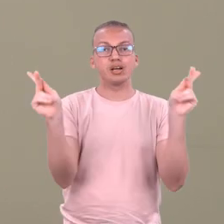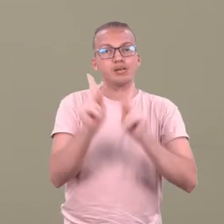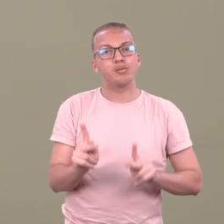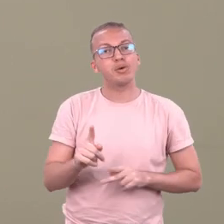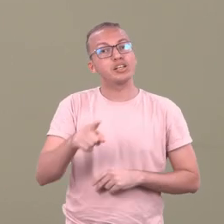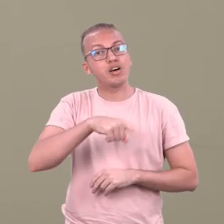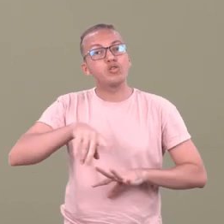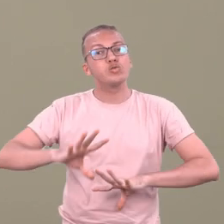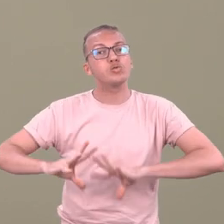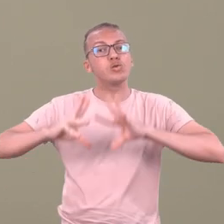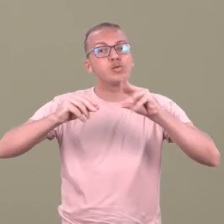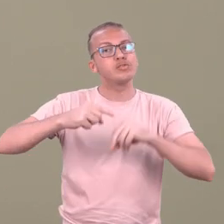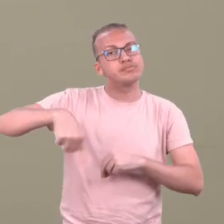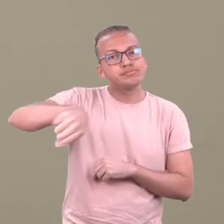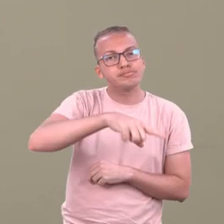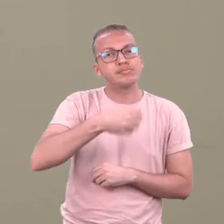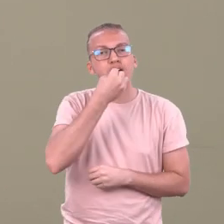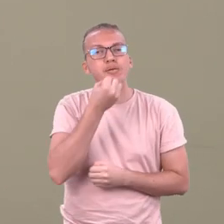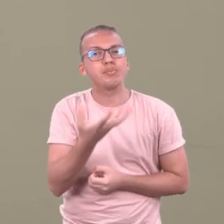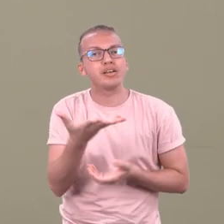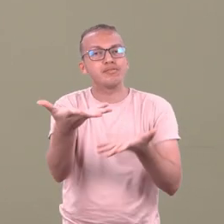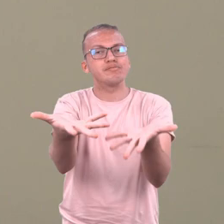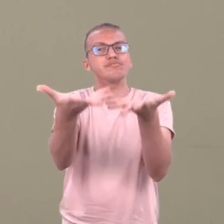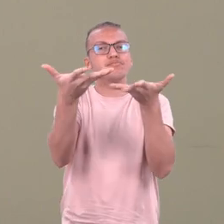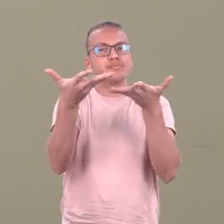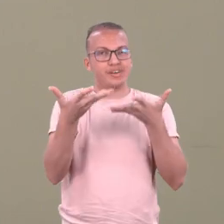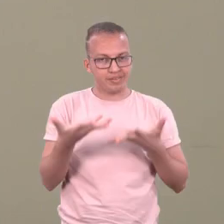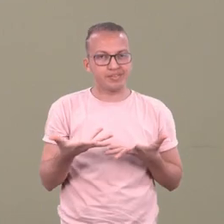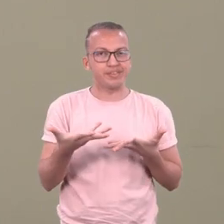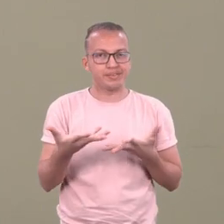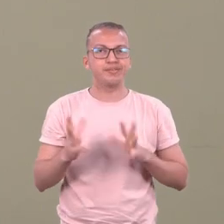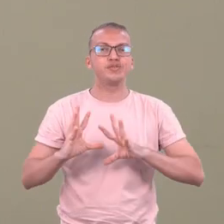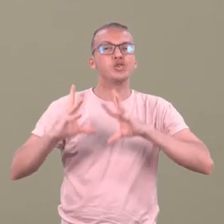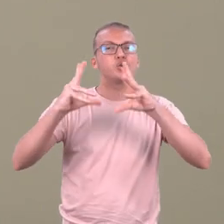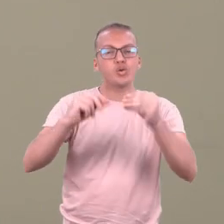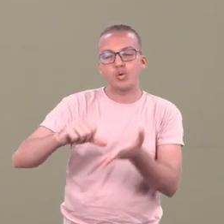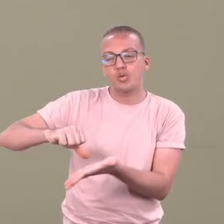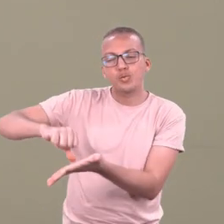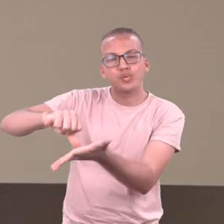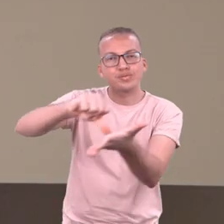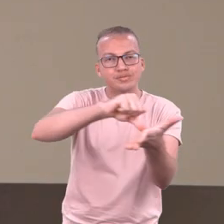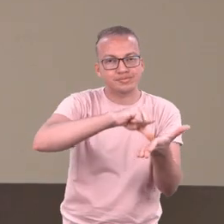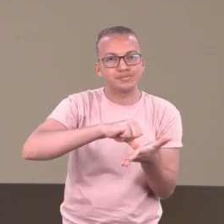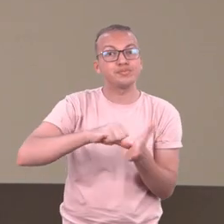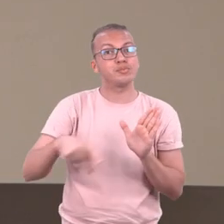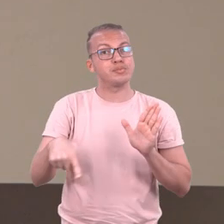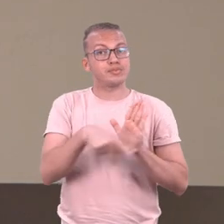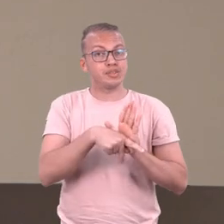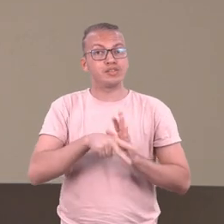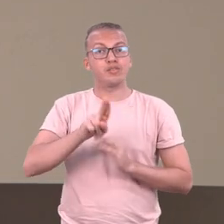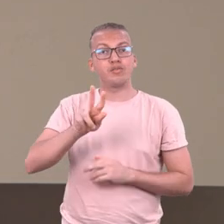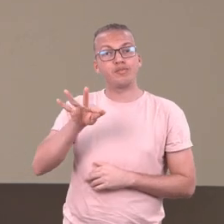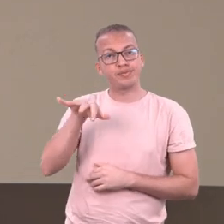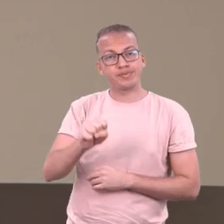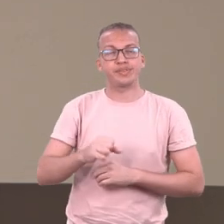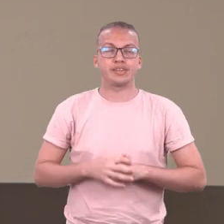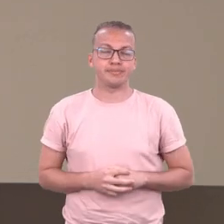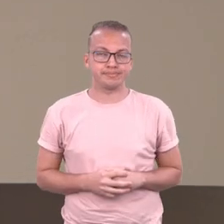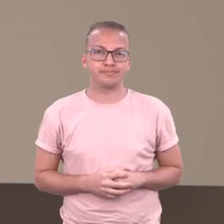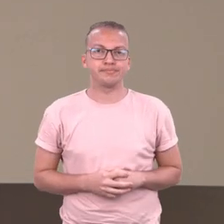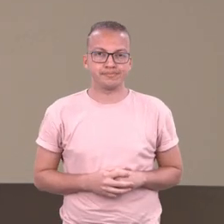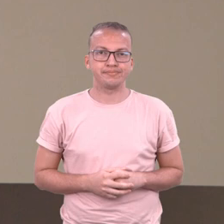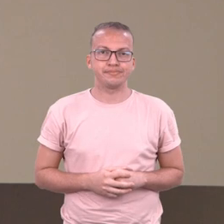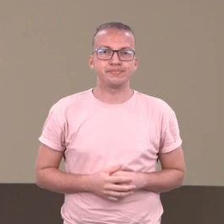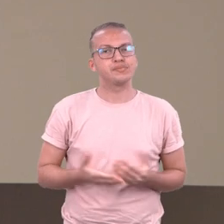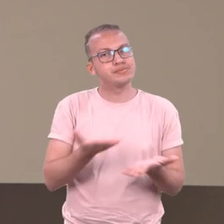alunos, alunas, tenham muito bem-vindos em todos os campos da Universidade Federal de Sergipe. Queridas alunas, queridos alunos, sejam